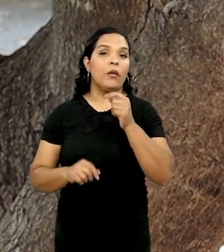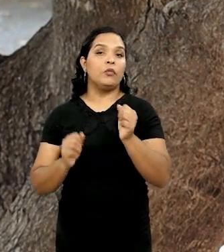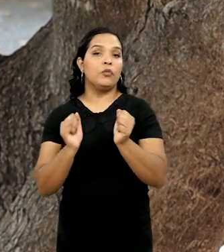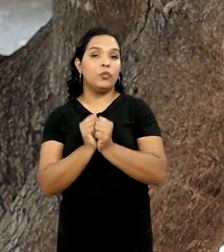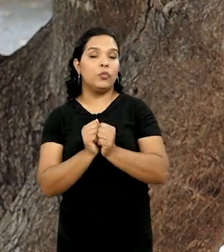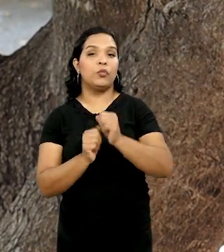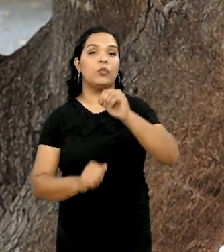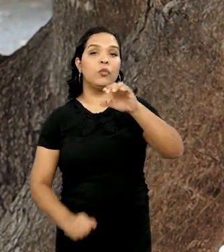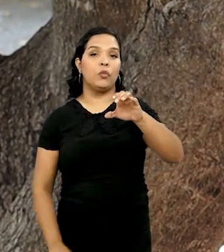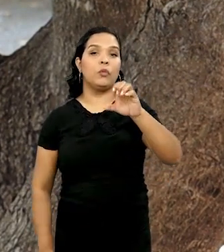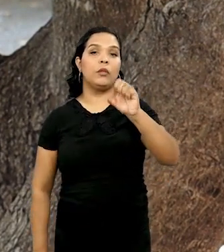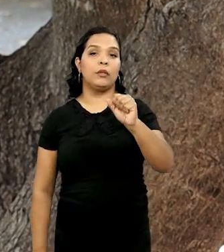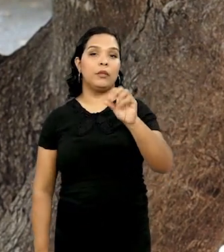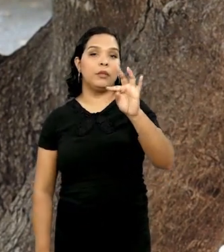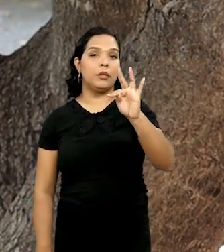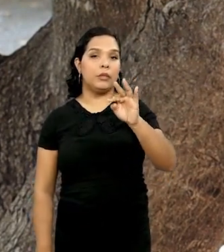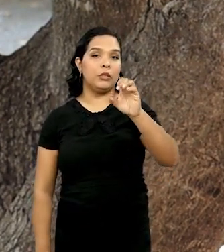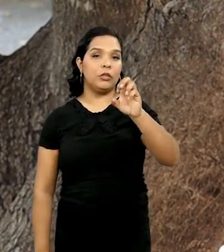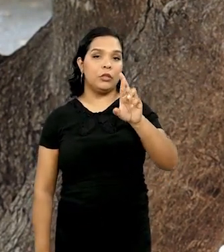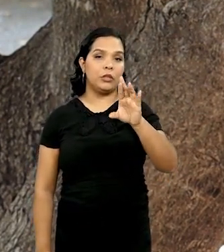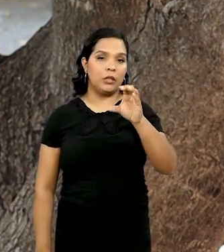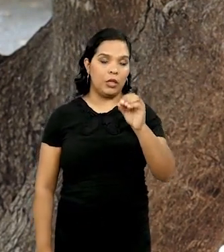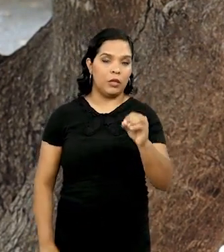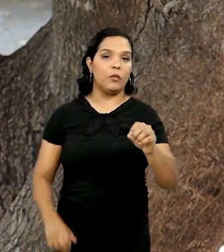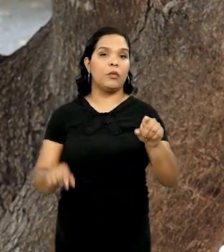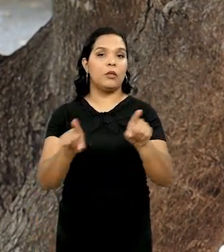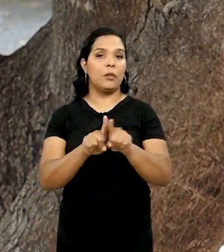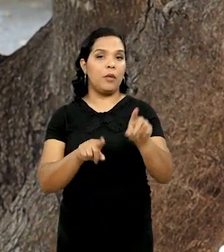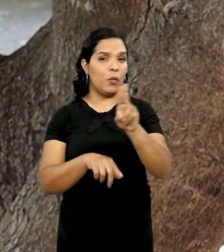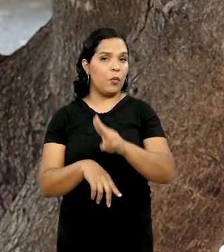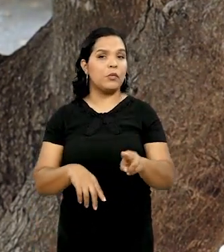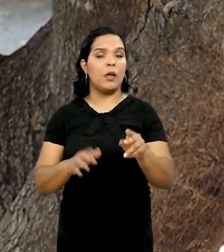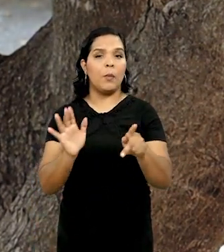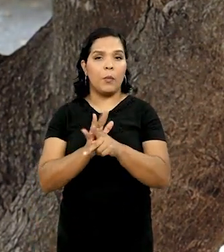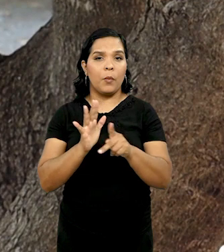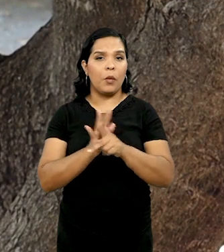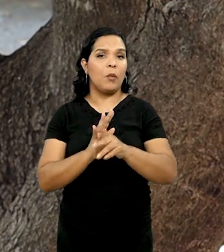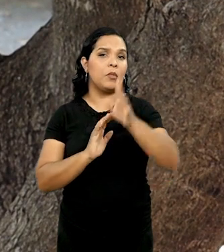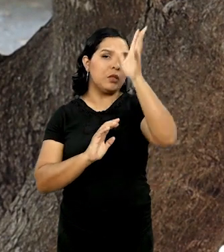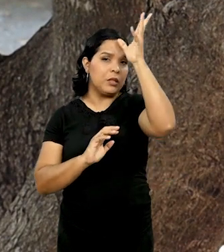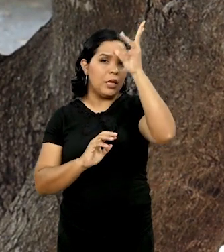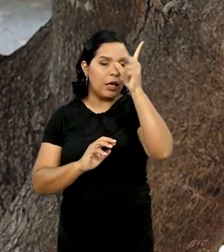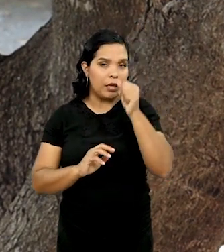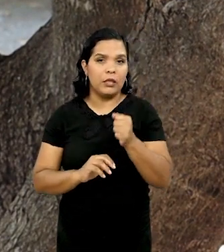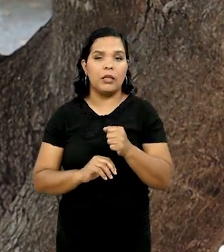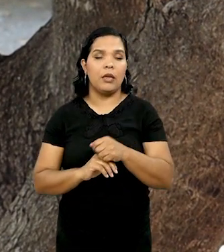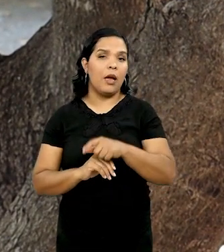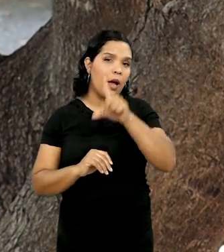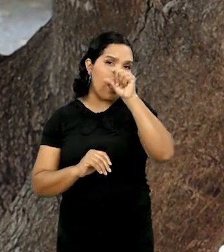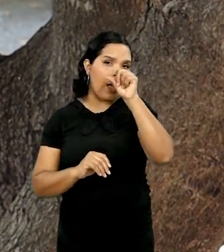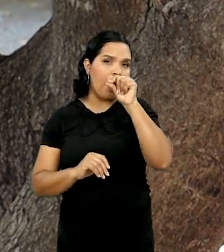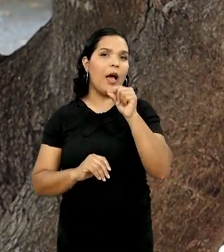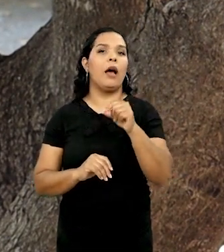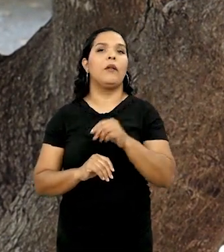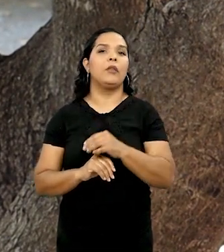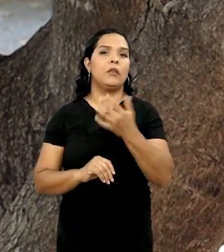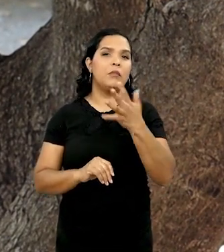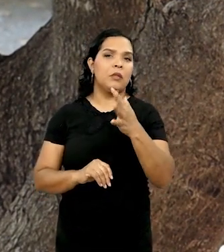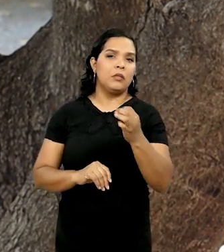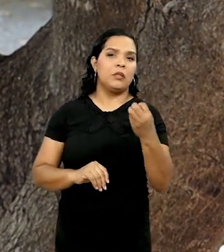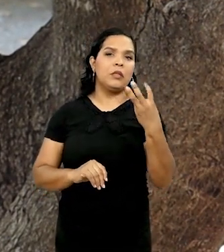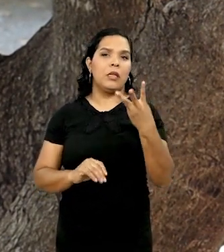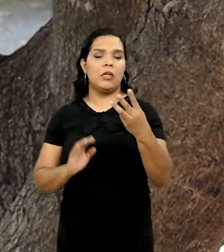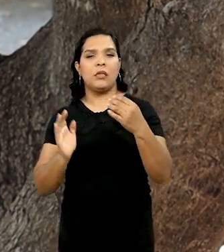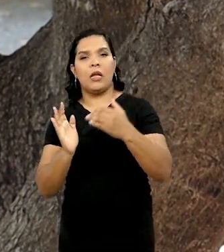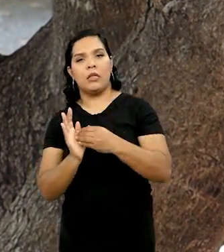utilizamos também um pouco de esterco de aves. Pode ser galinha poedeira, pode ser galinha de corte, em torno de